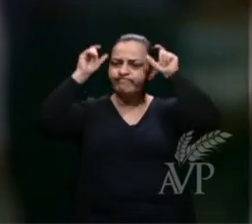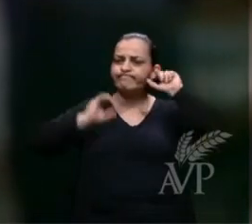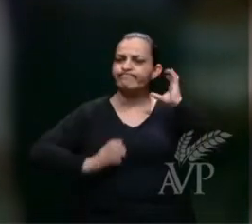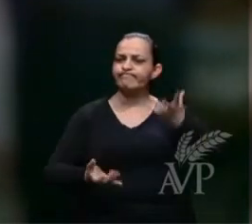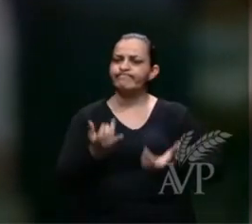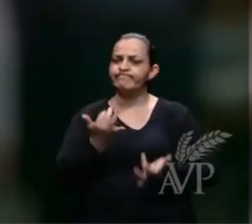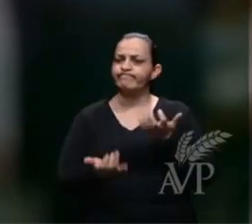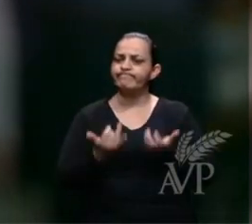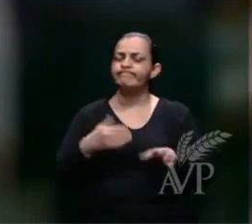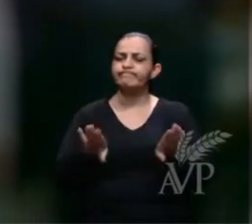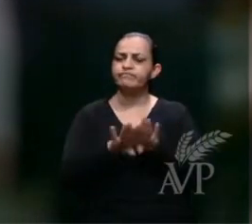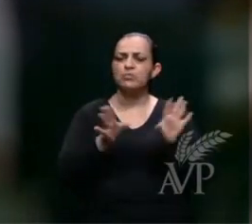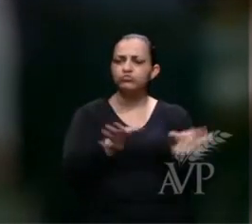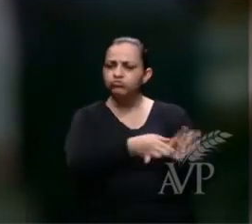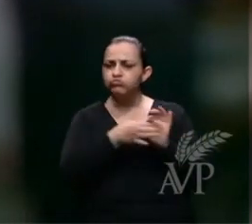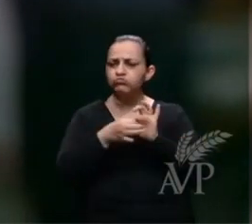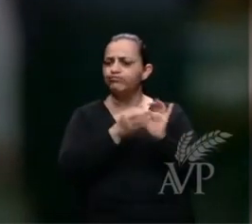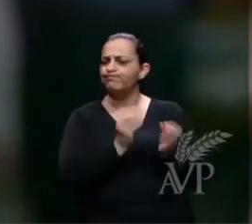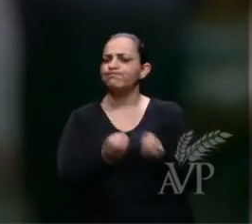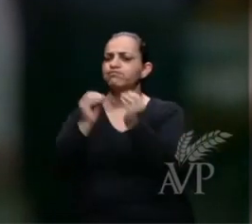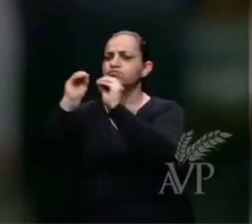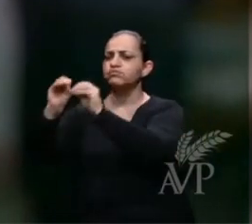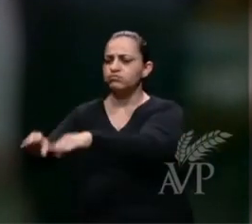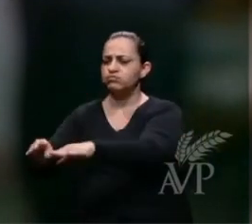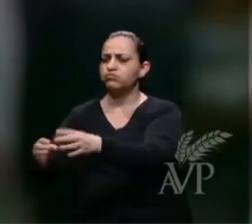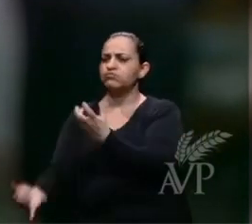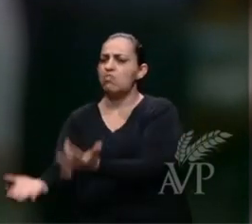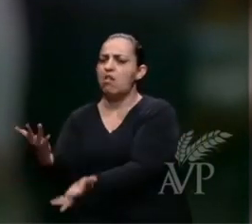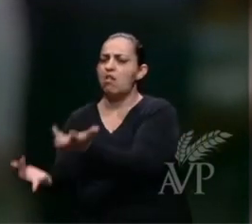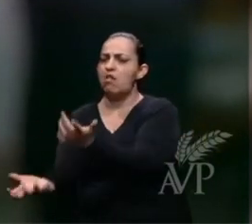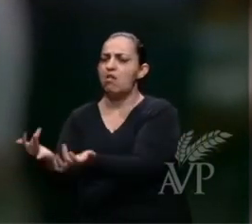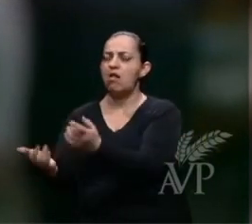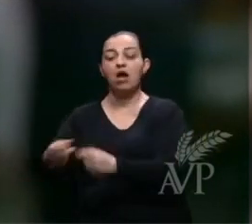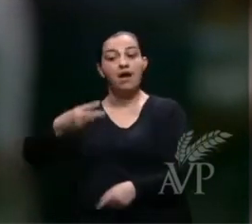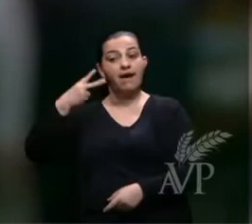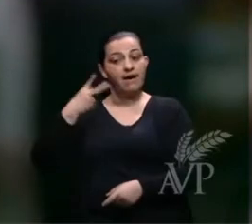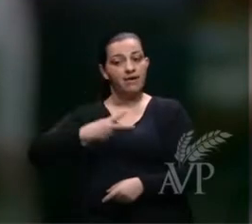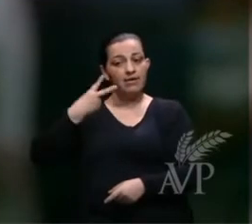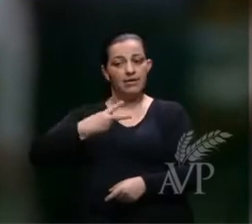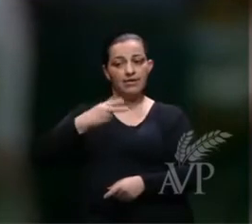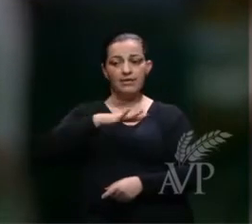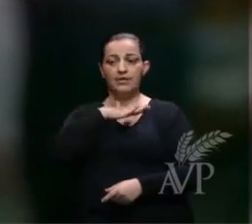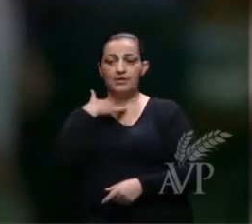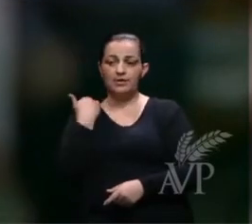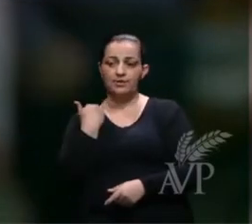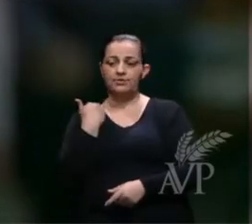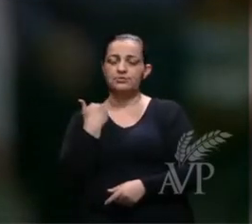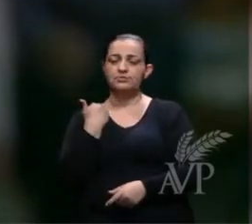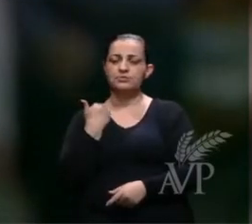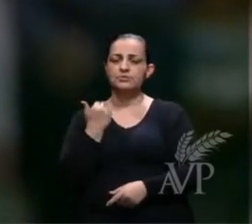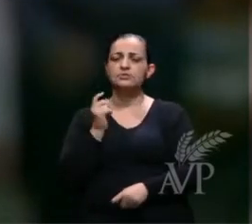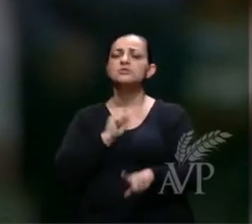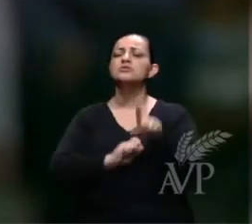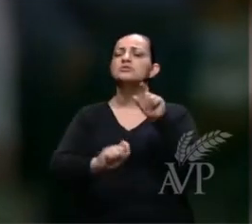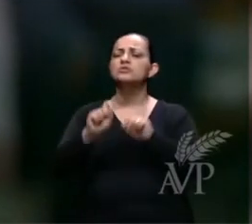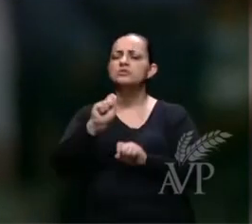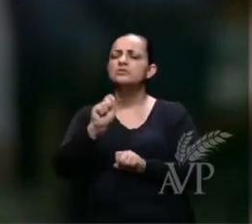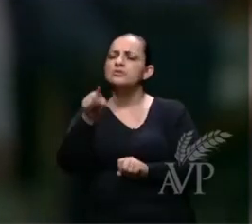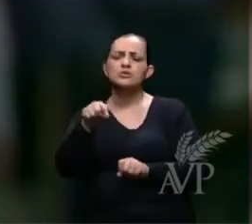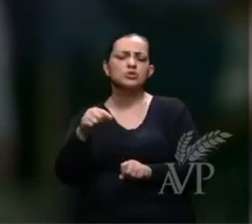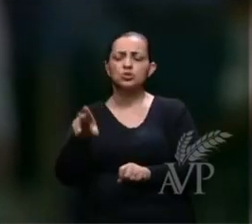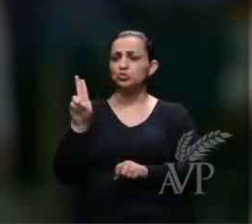lago de fogo. Esta é a segunda morte. E aquele que não foi